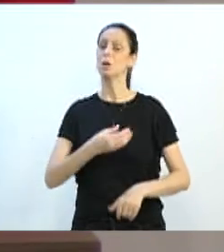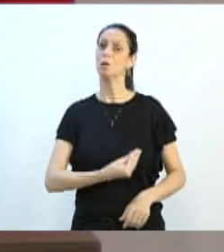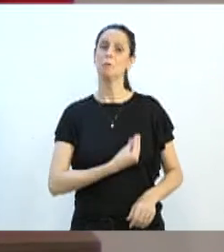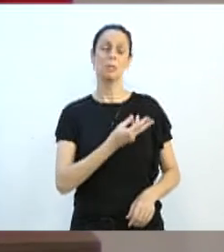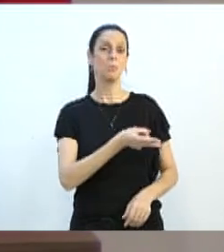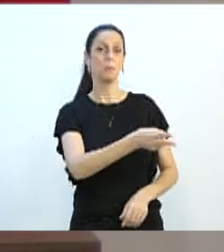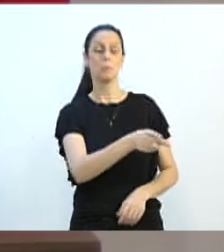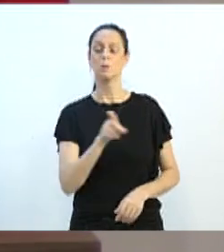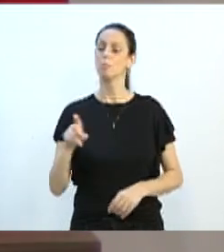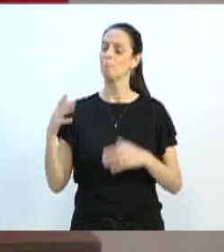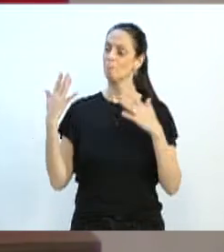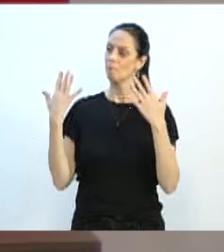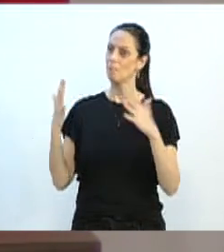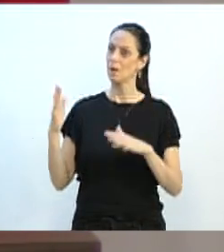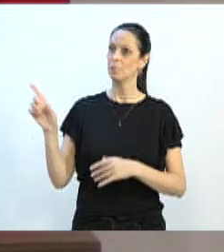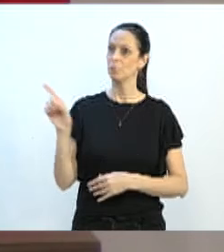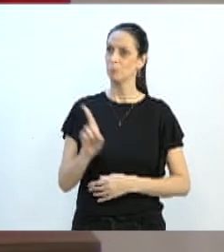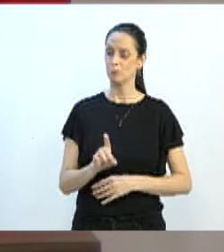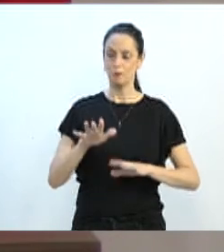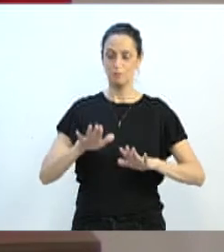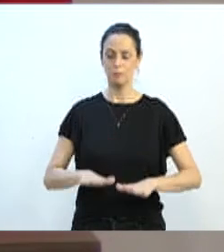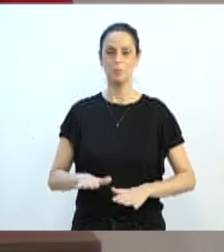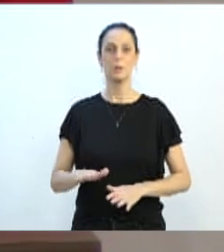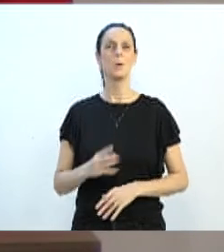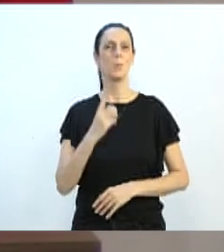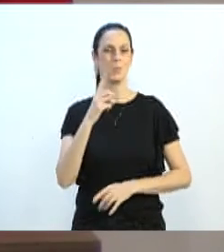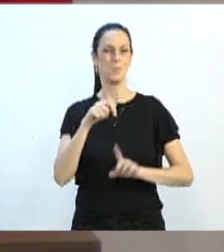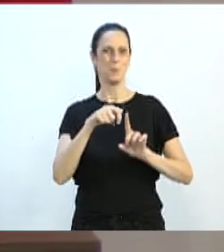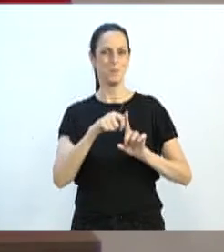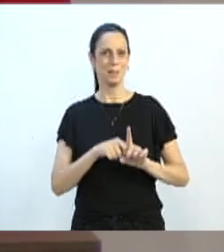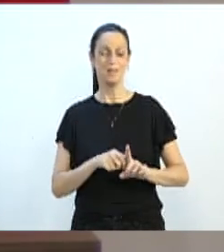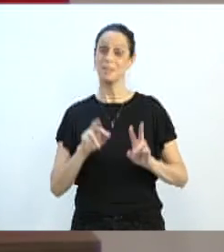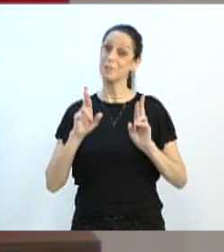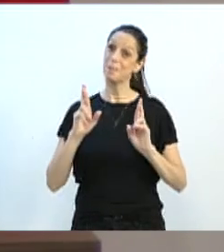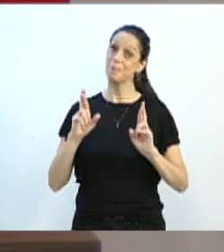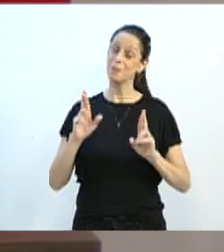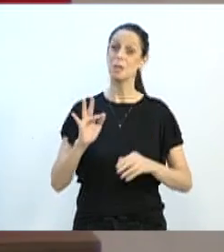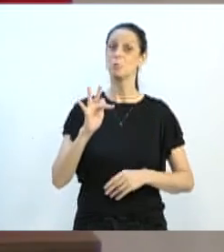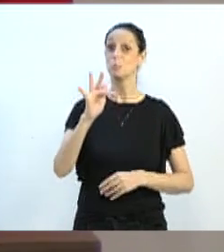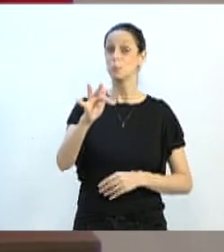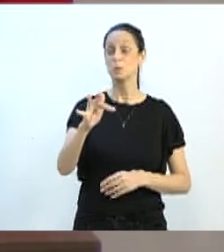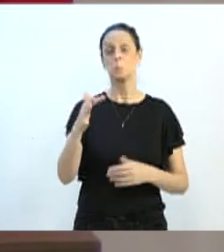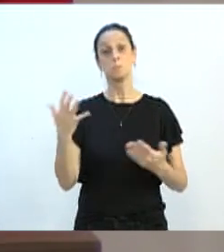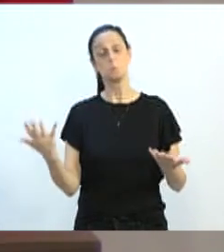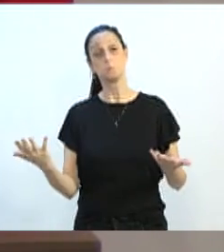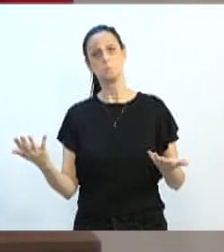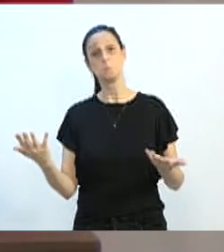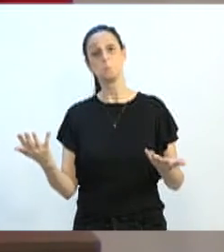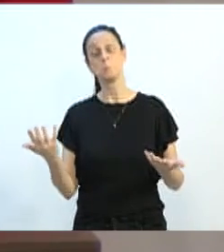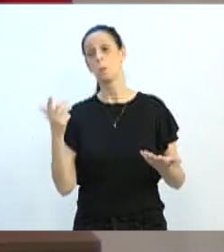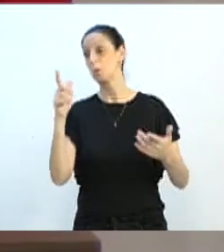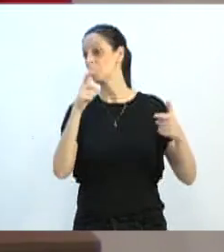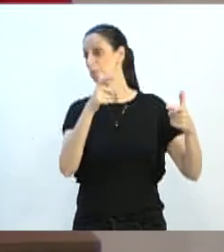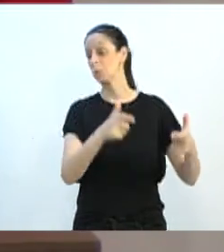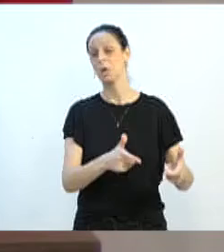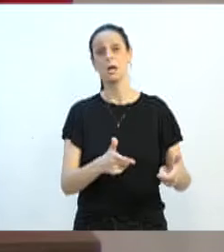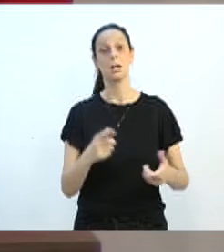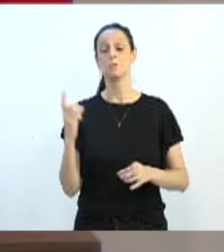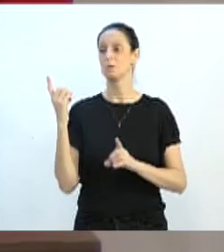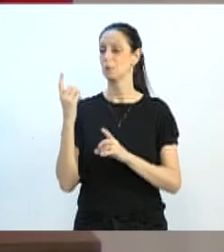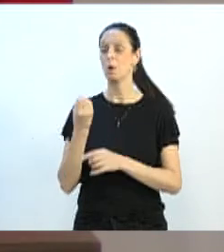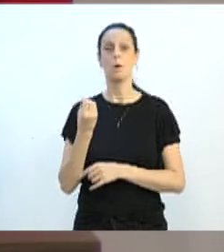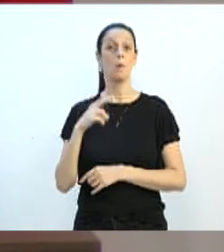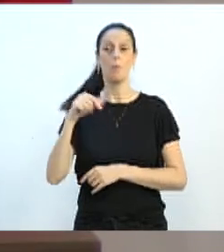por o senhor estar aqui. Espero ter a possibilidade de um dia, talvez na plateia ou em outro lugar, vê-lo aqui